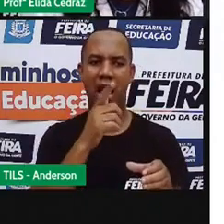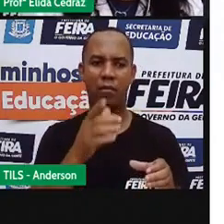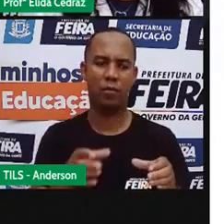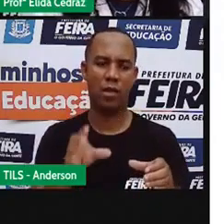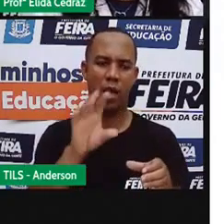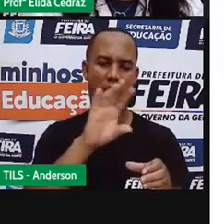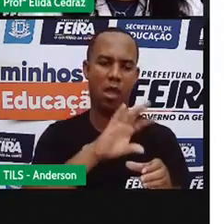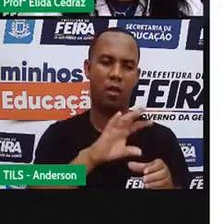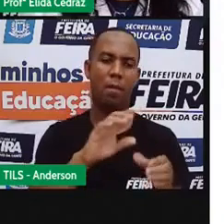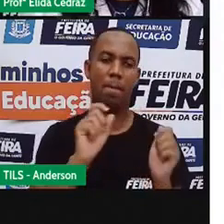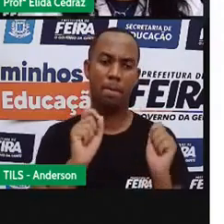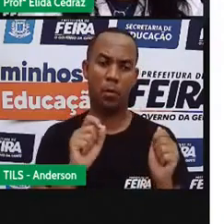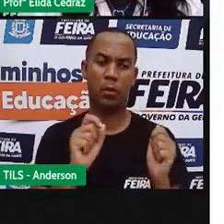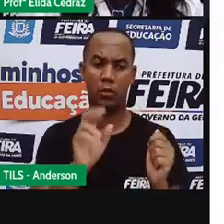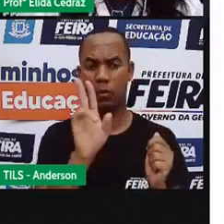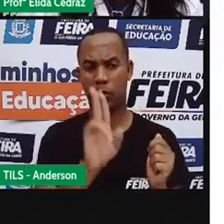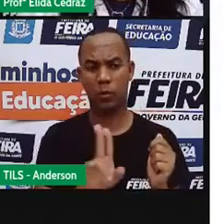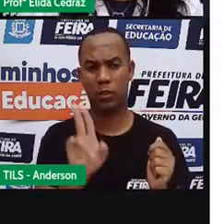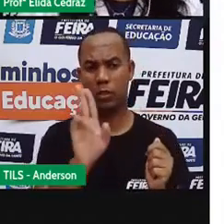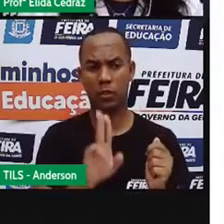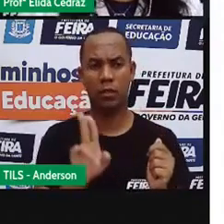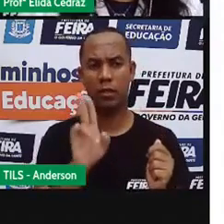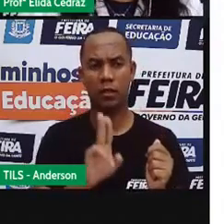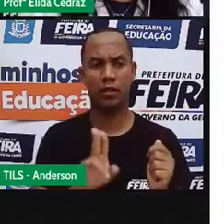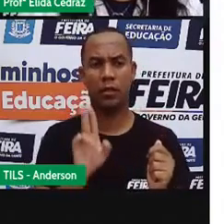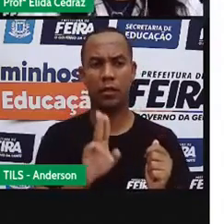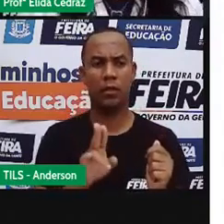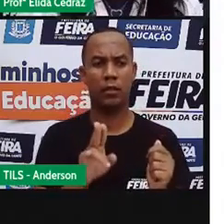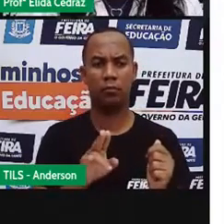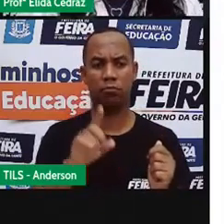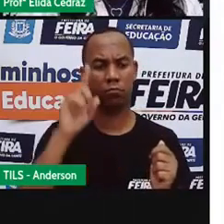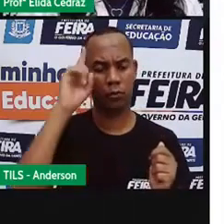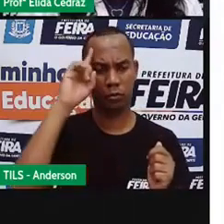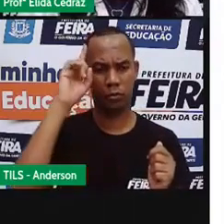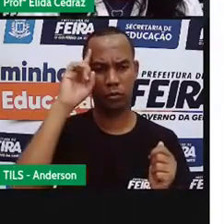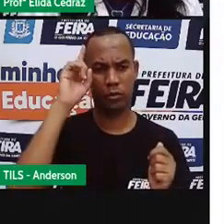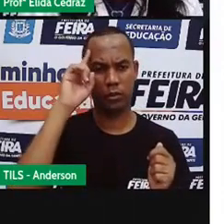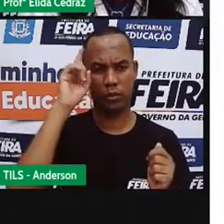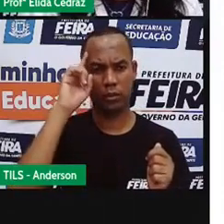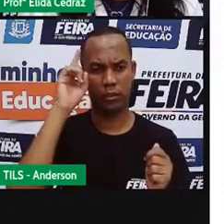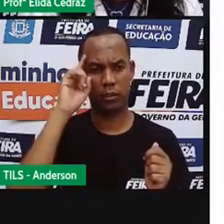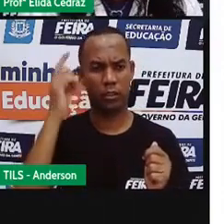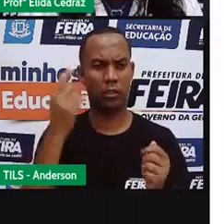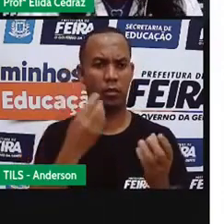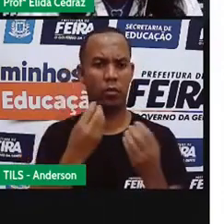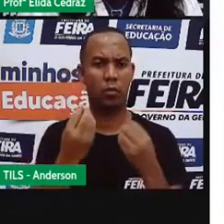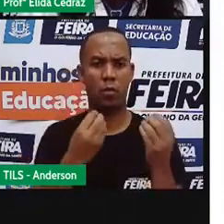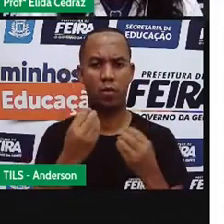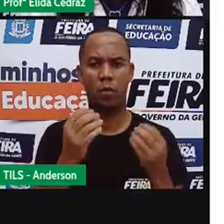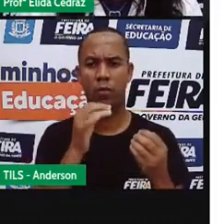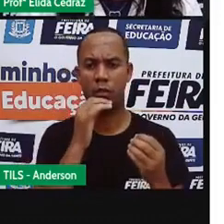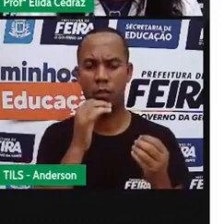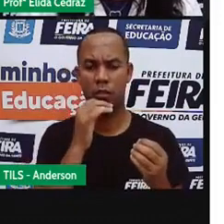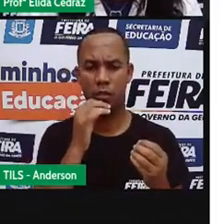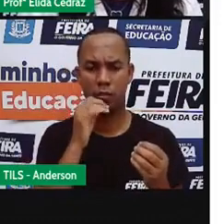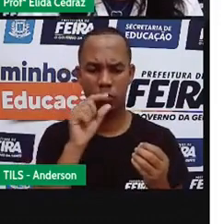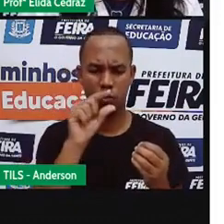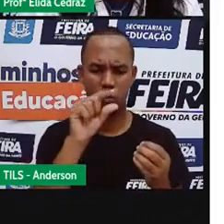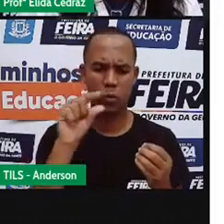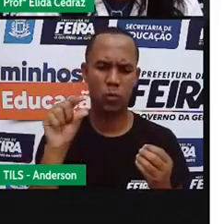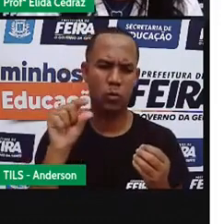gente pode utilizá-las no dia a dia. Tanto as convencionais quanto as não